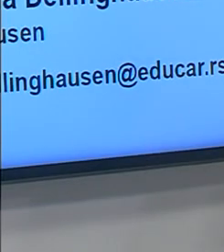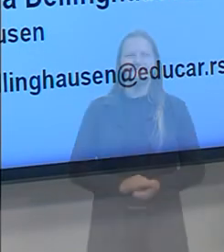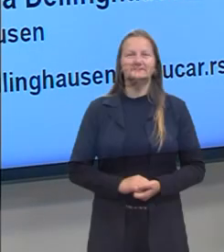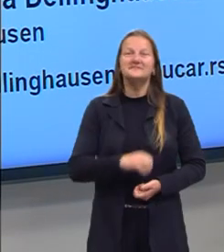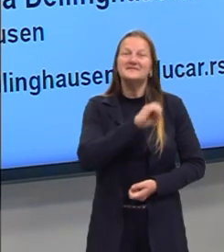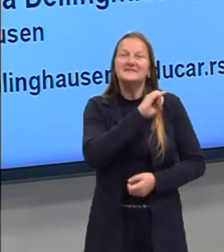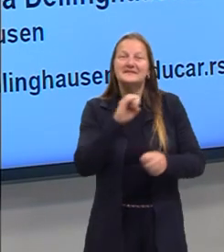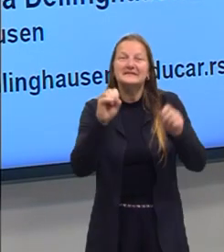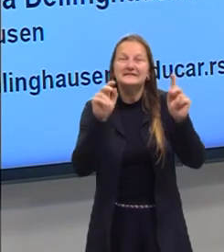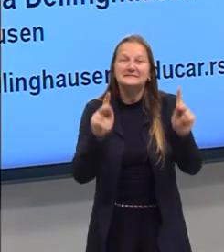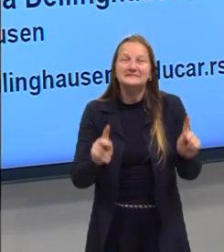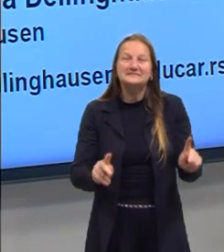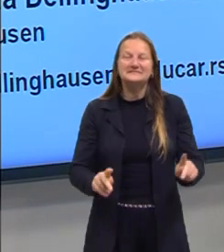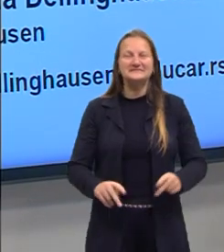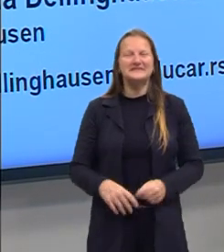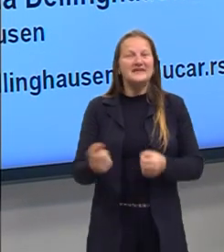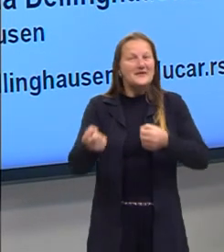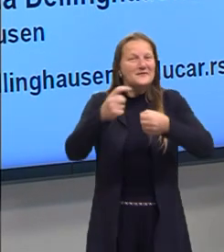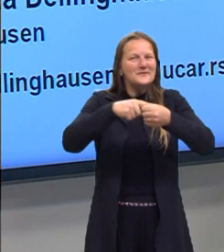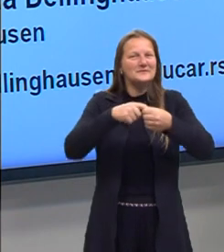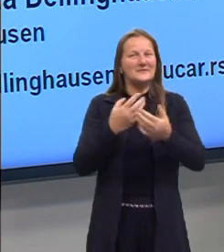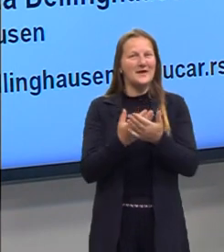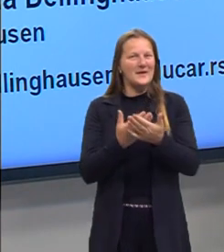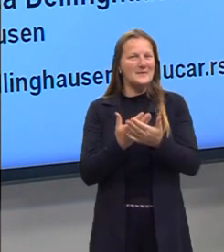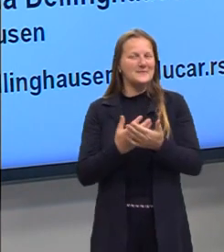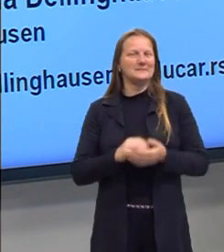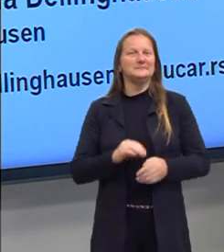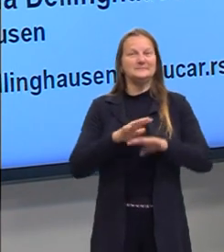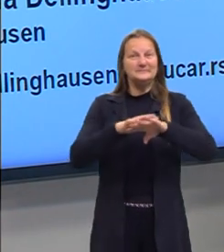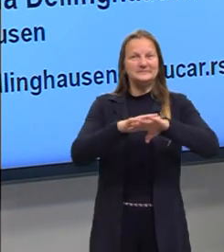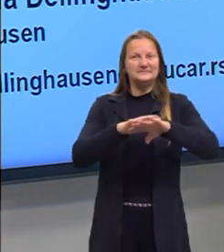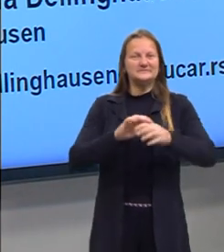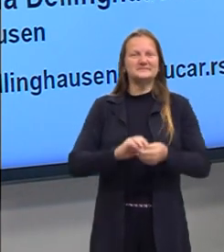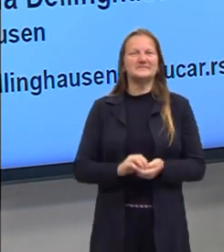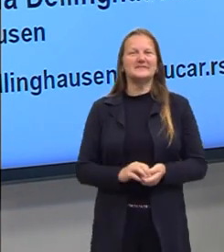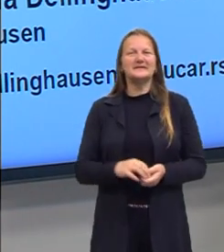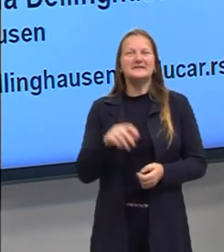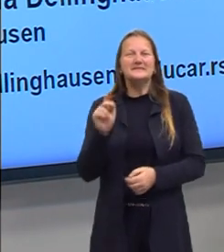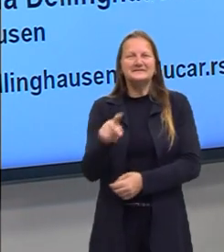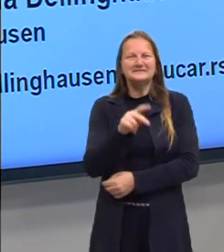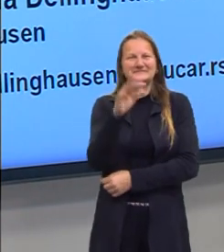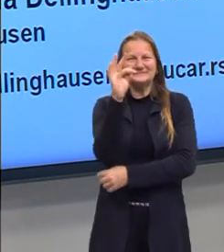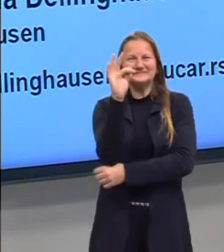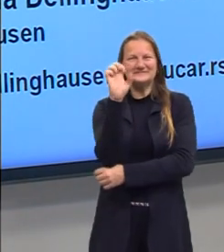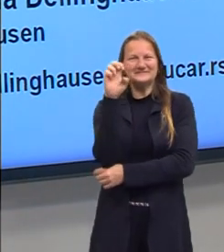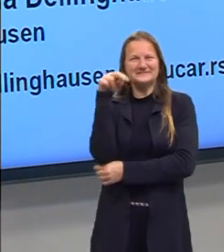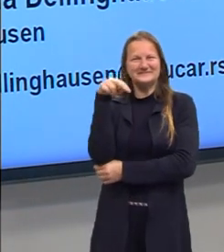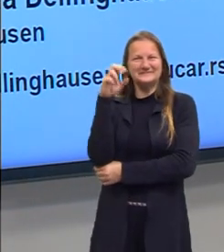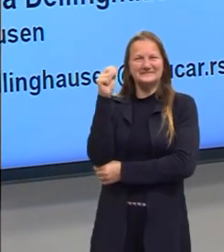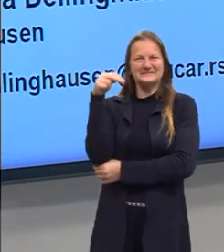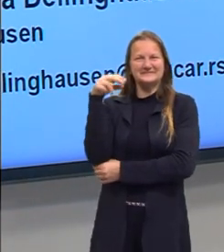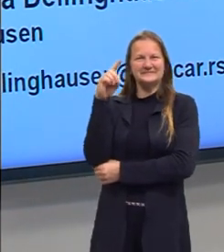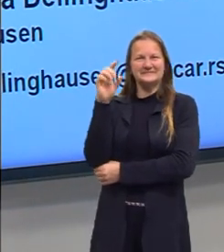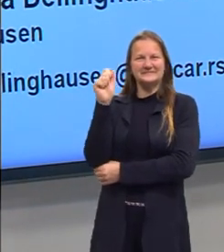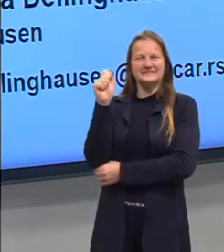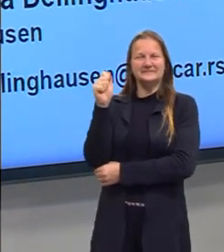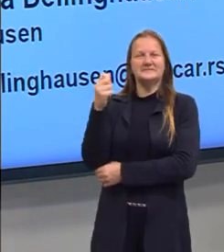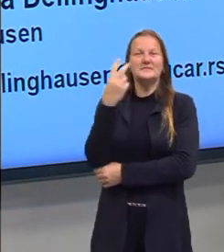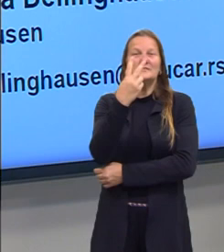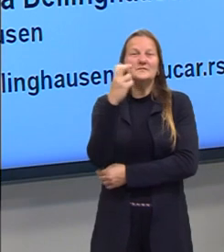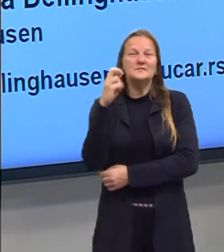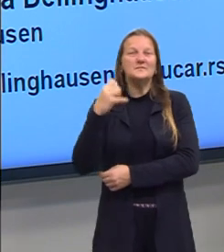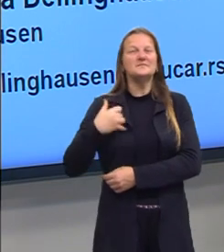Oi, oi pessoas! Voltamos para mais uma aula de matemática. Eu sou a prof. Fernanda, tenho 25 anos,